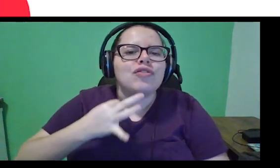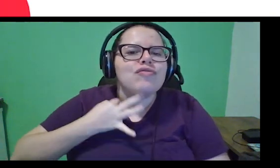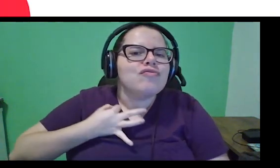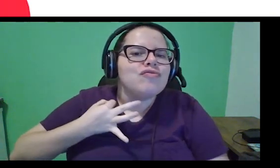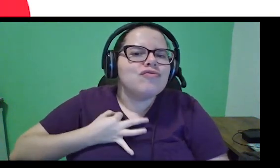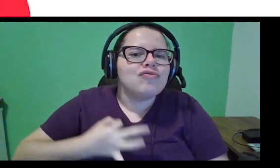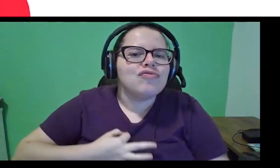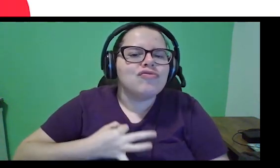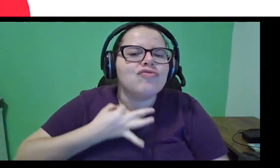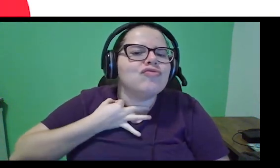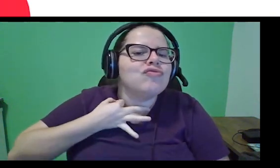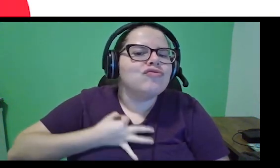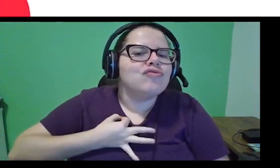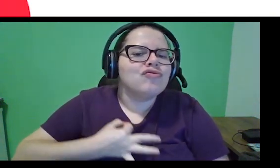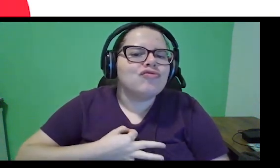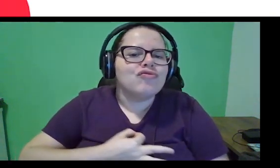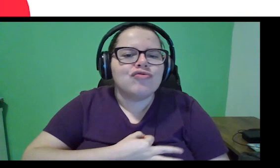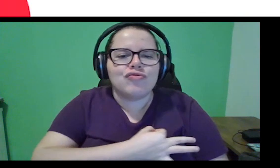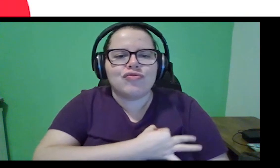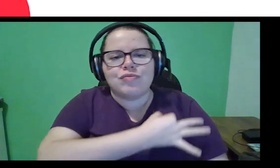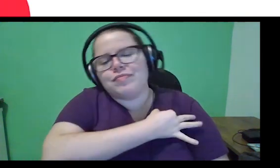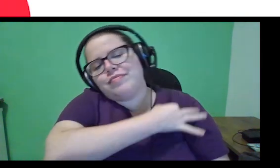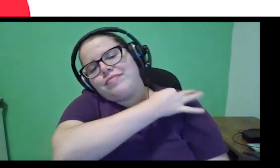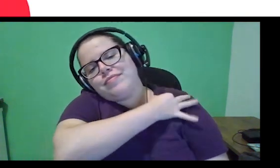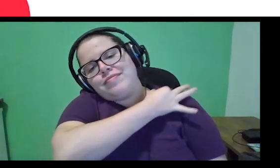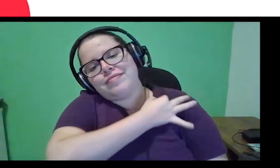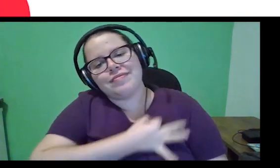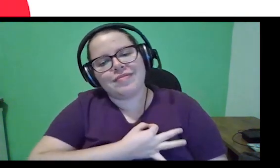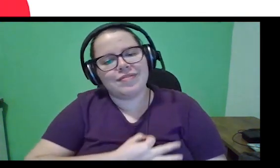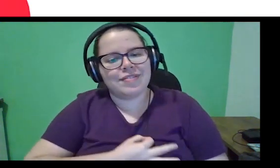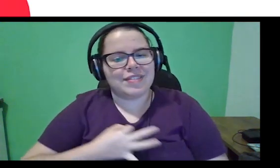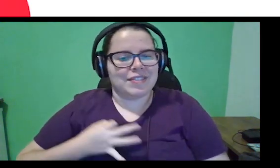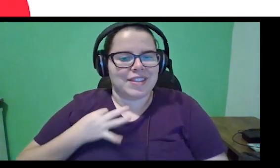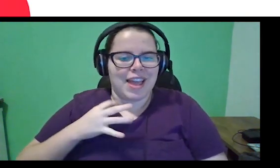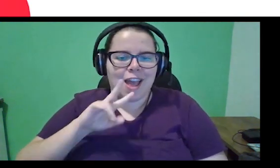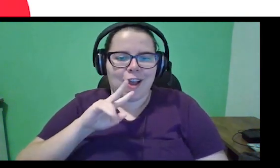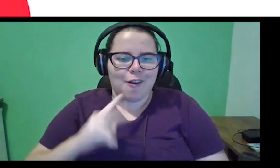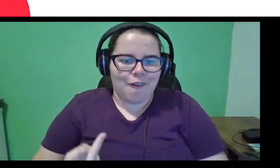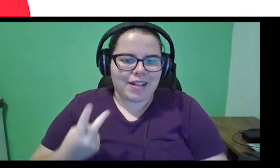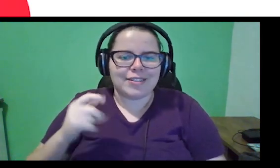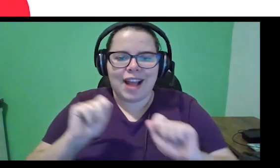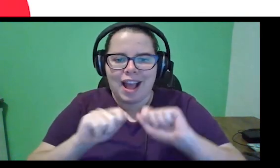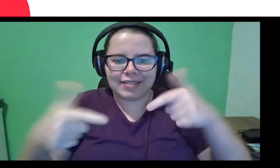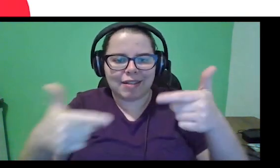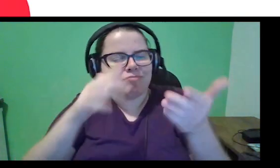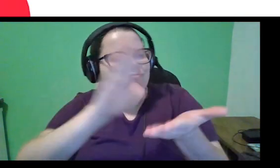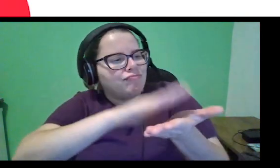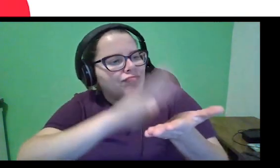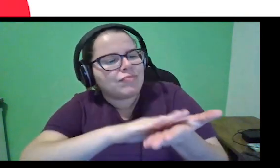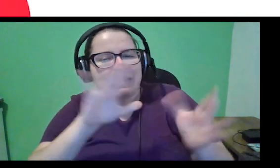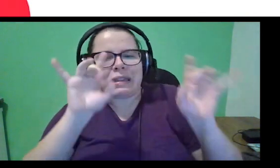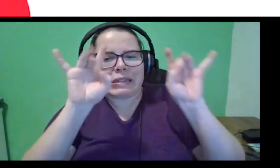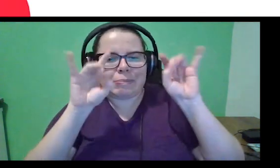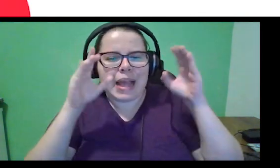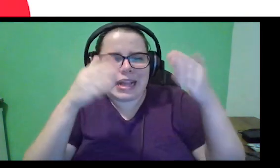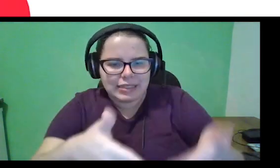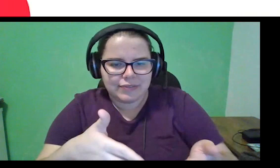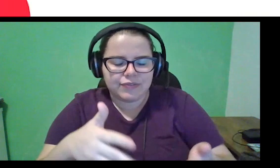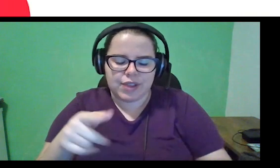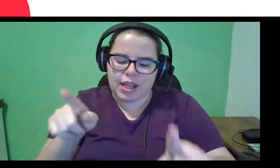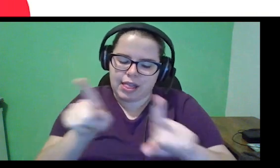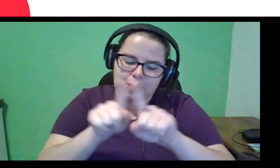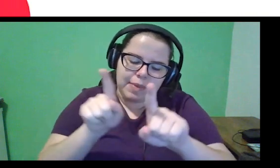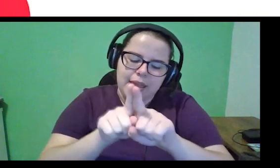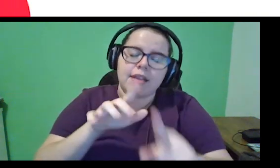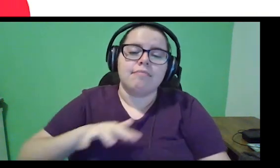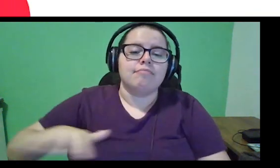estão aqui no fundo, aqui. Que eu trouxe como exemplo de reconhecimento de ações mais específicas, né? E